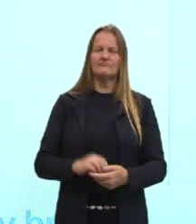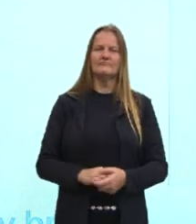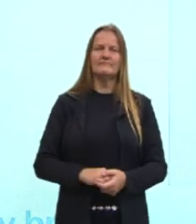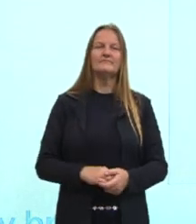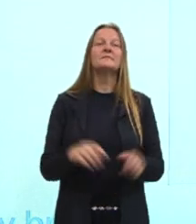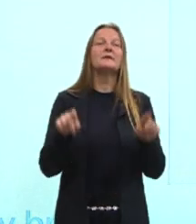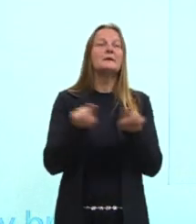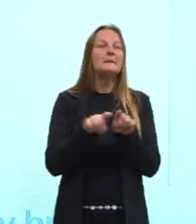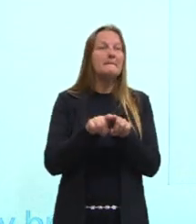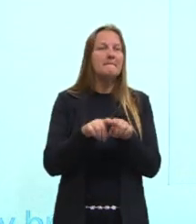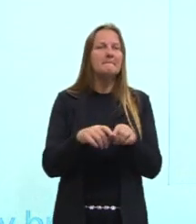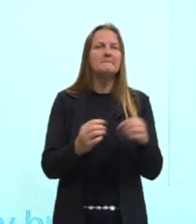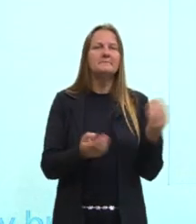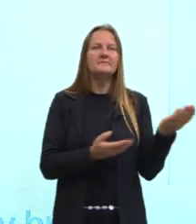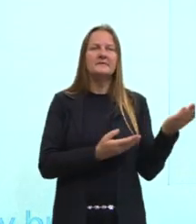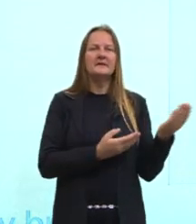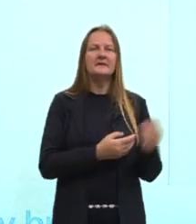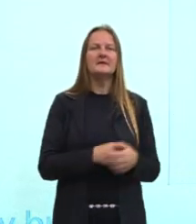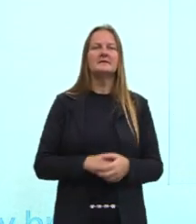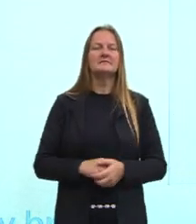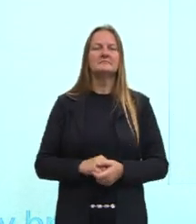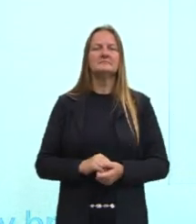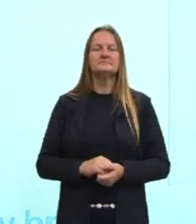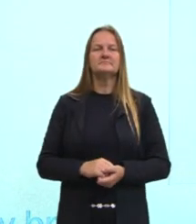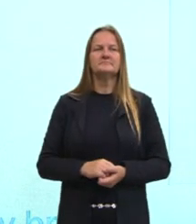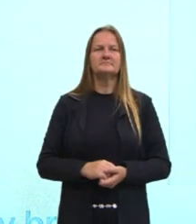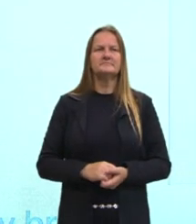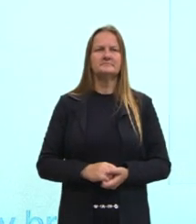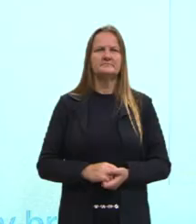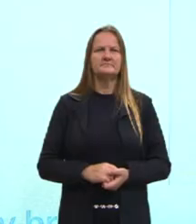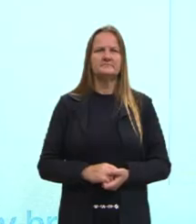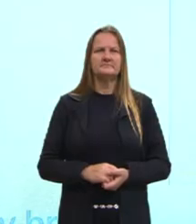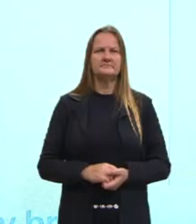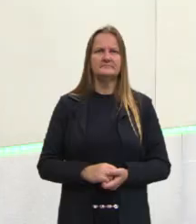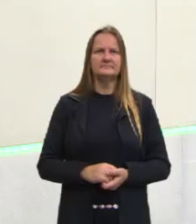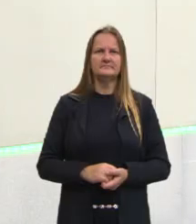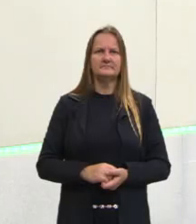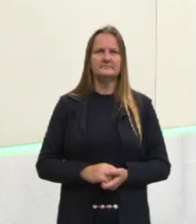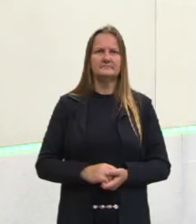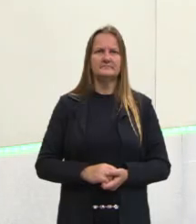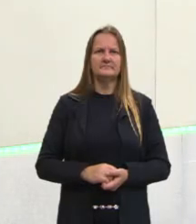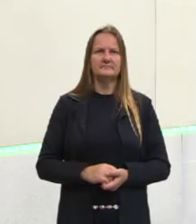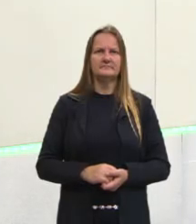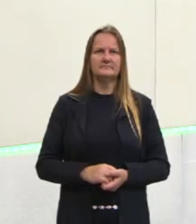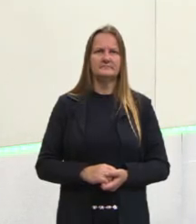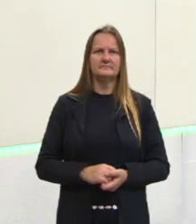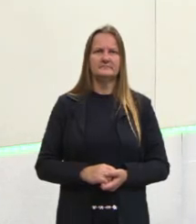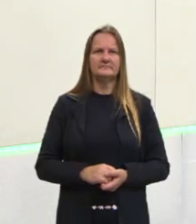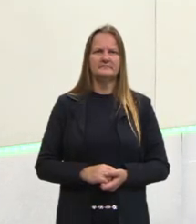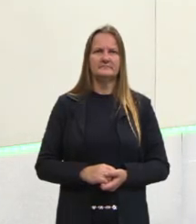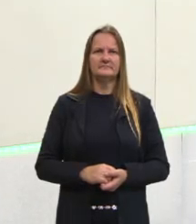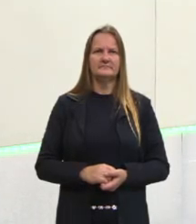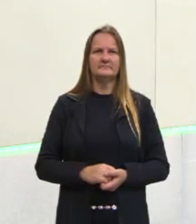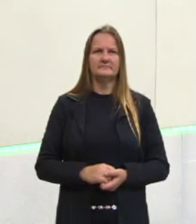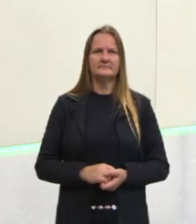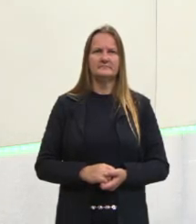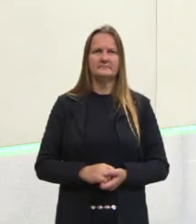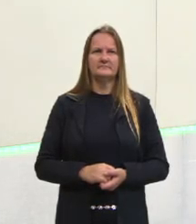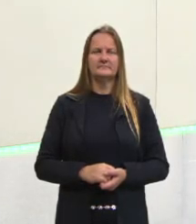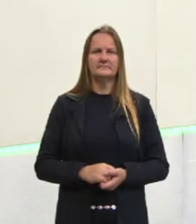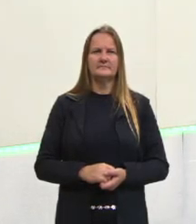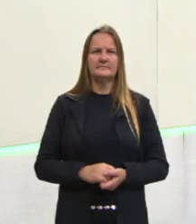falar da UV, UV, tá? UV corta, que é muito